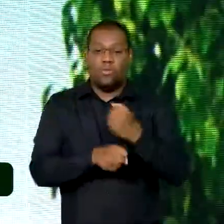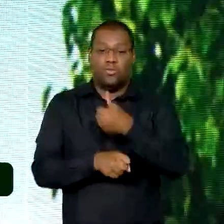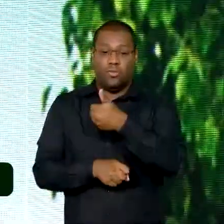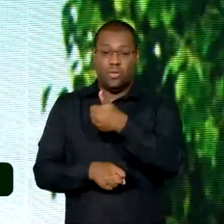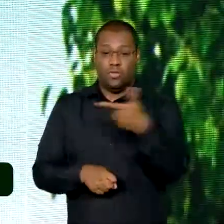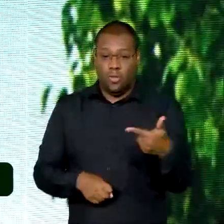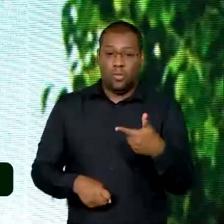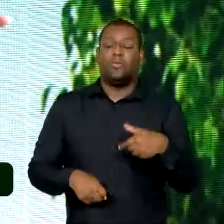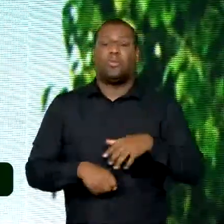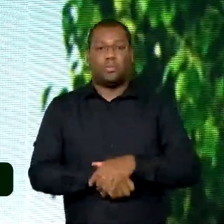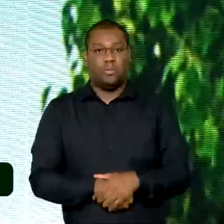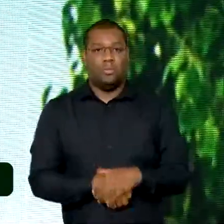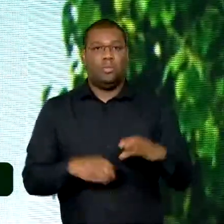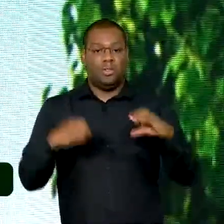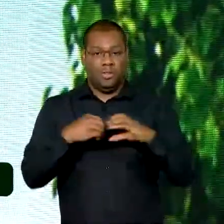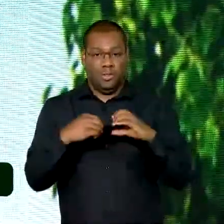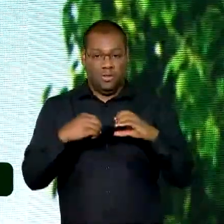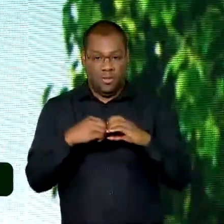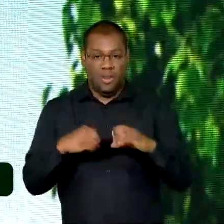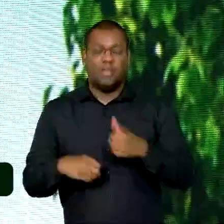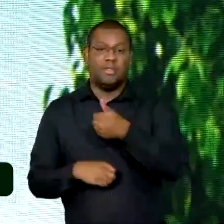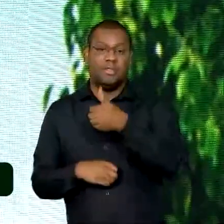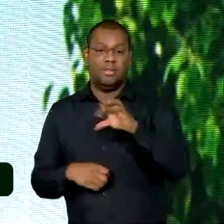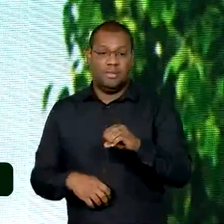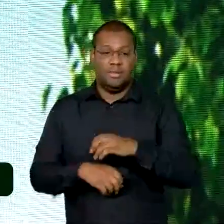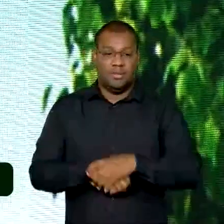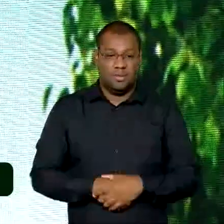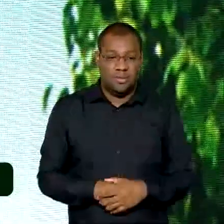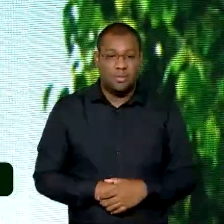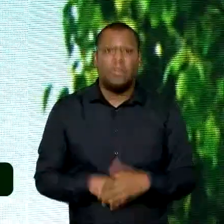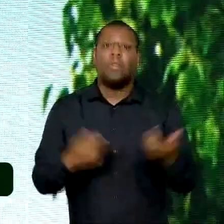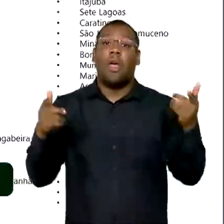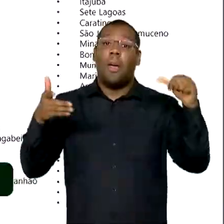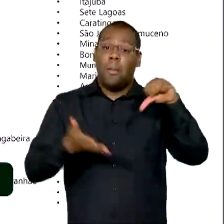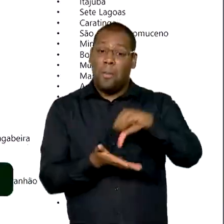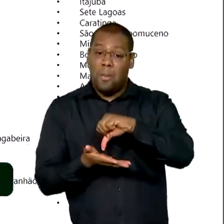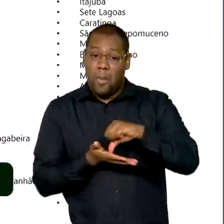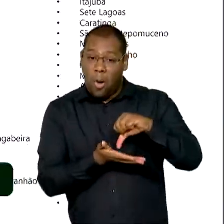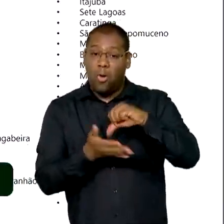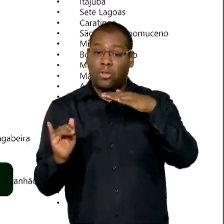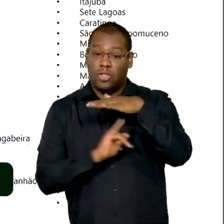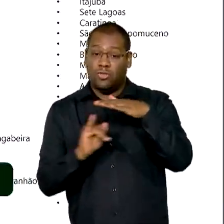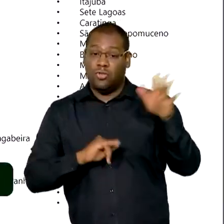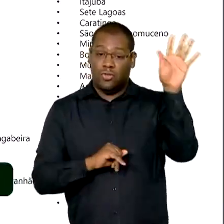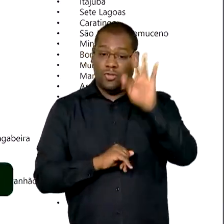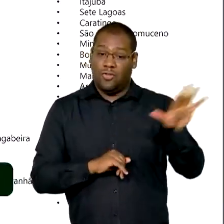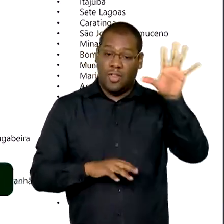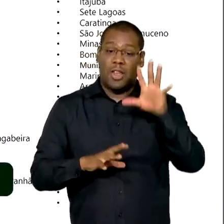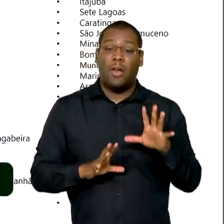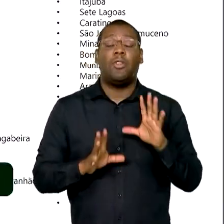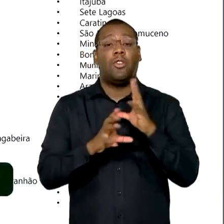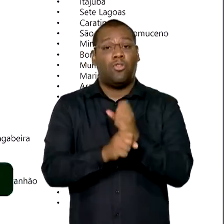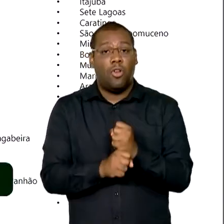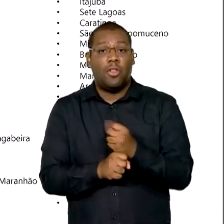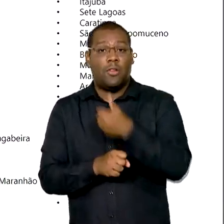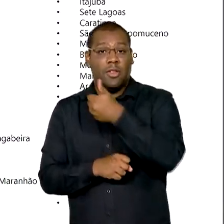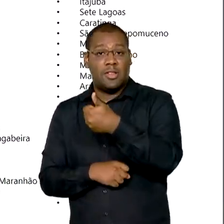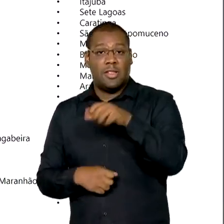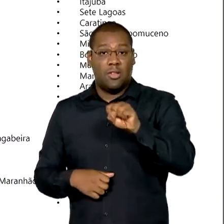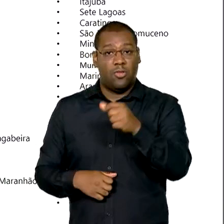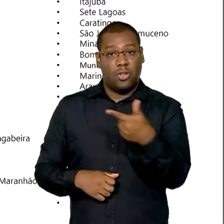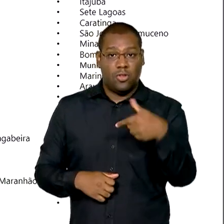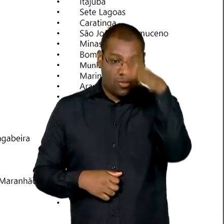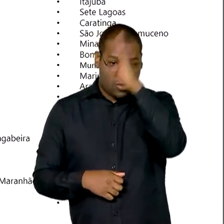Hoje nós temos 682 unidades espalhadas pelo Brasil. Aí você tem um mapa de onde vai ficar instalados os novos